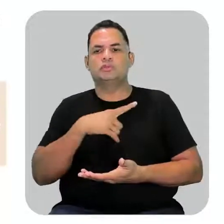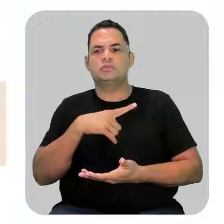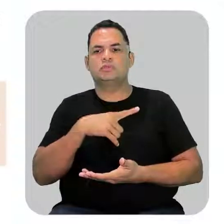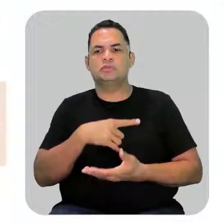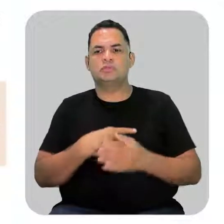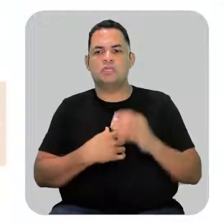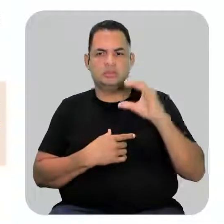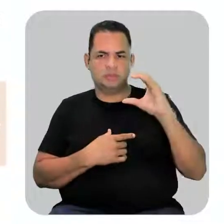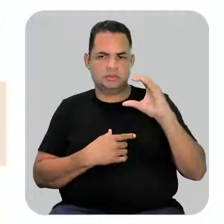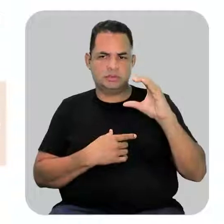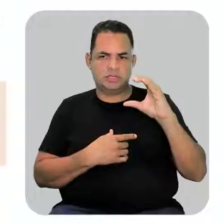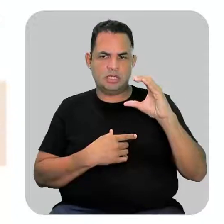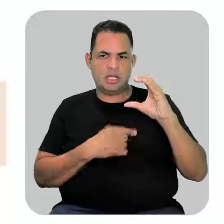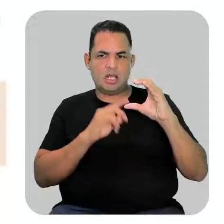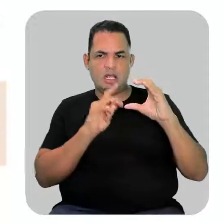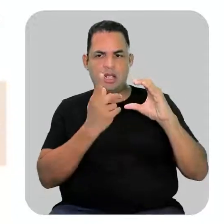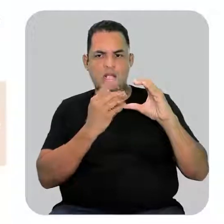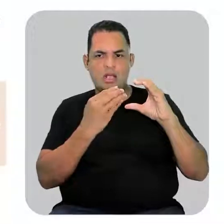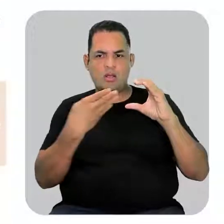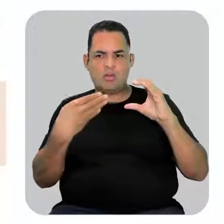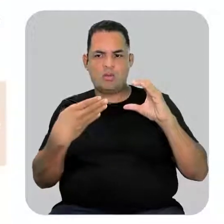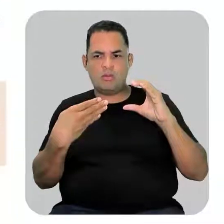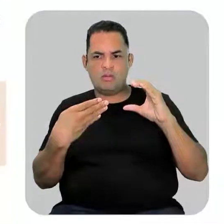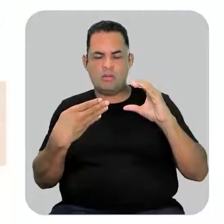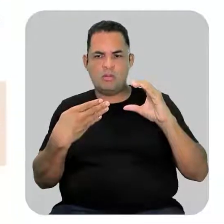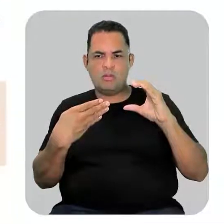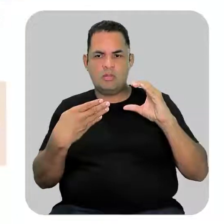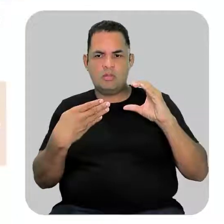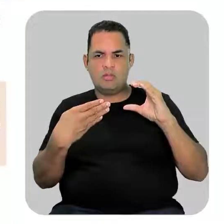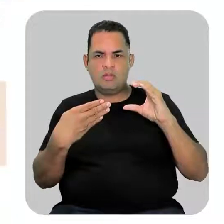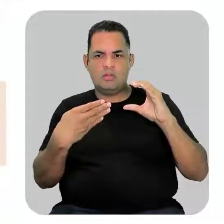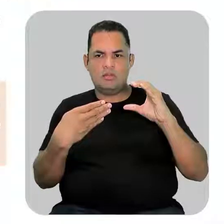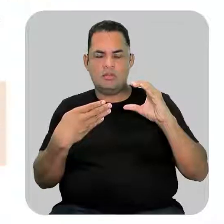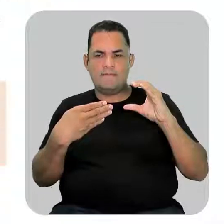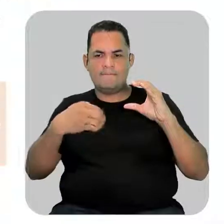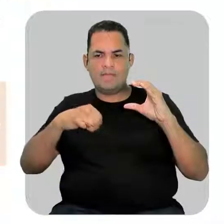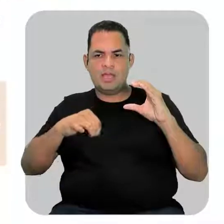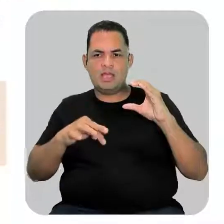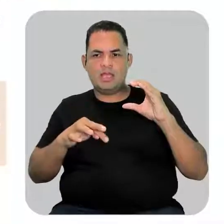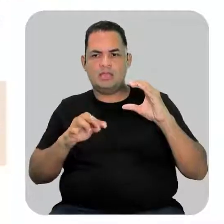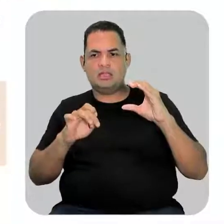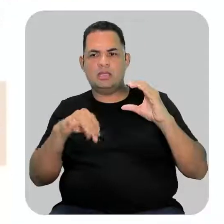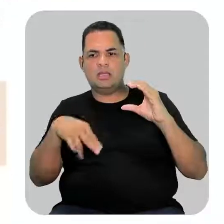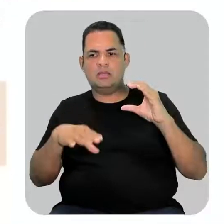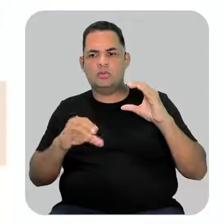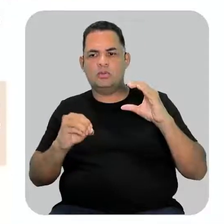CH4. O nome dele é metano.